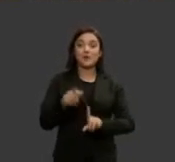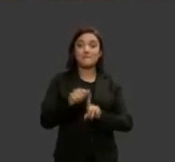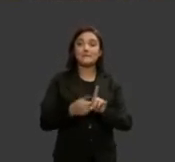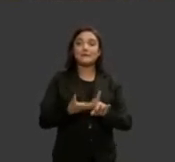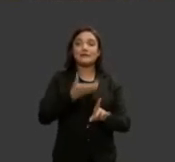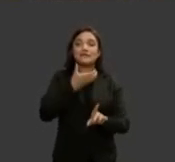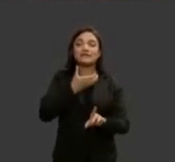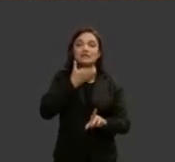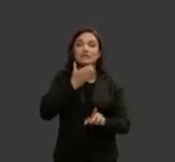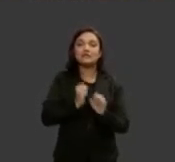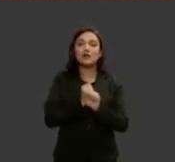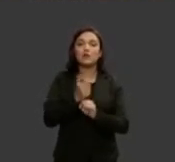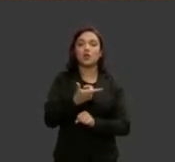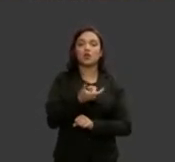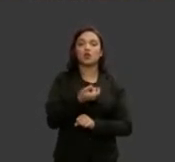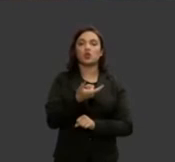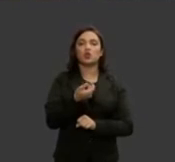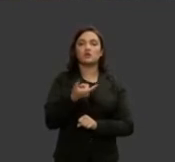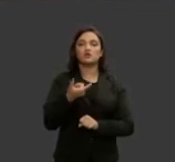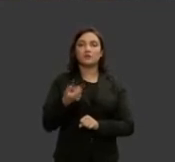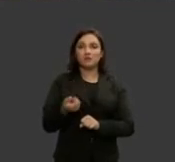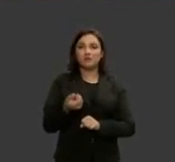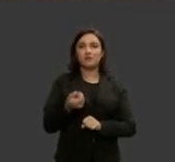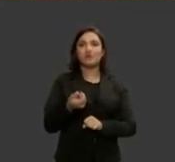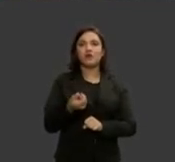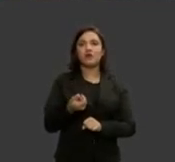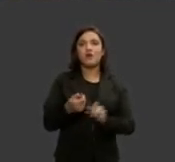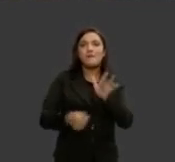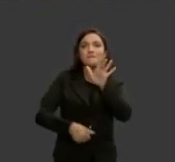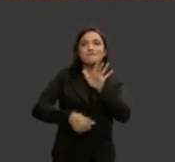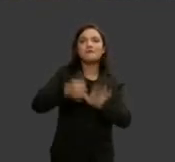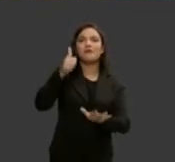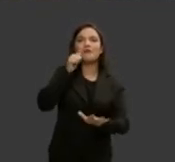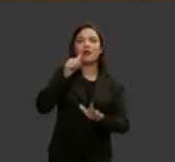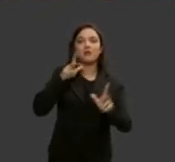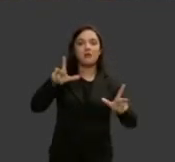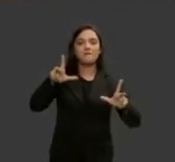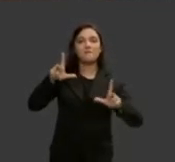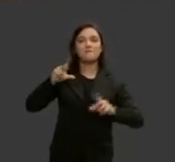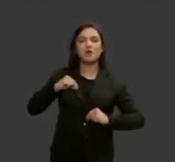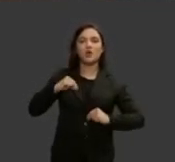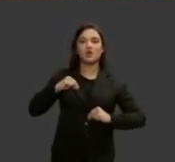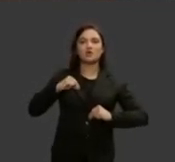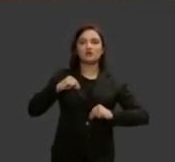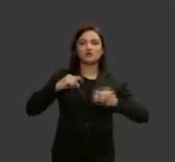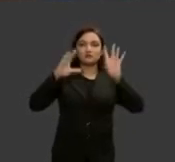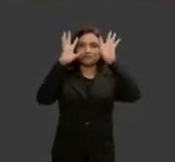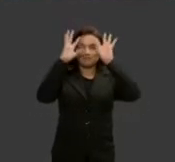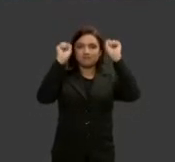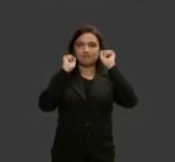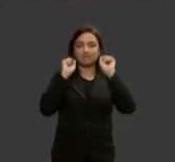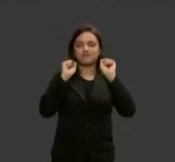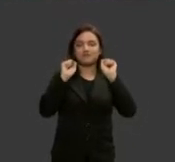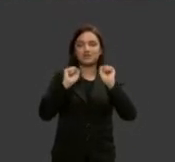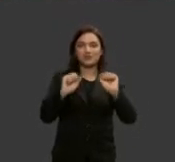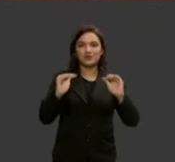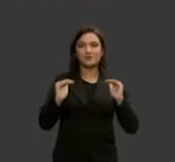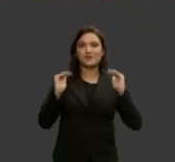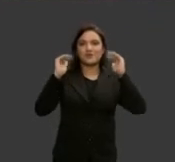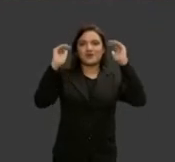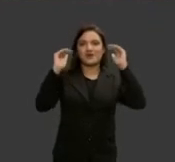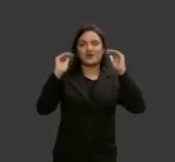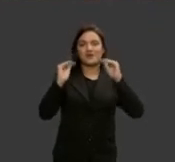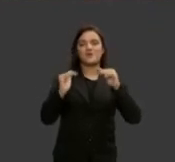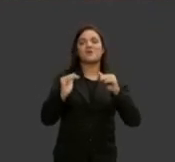2000 em 2000 toma posse a primeira mulher a integrar a mais alta poste do país a ministra Ellen